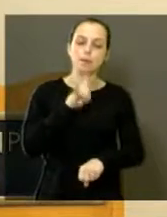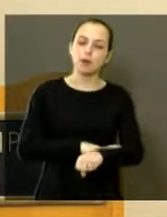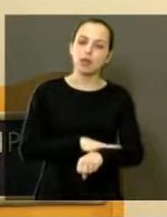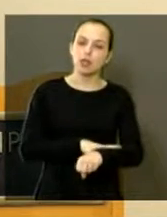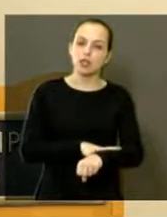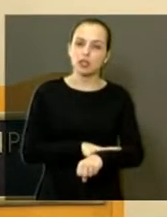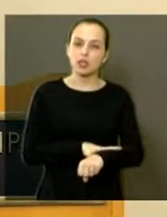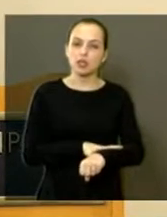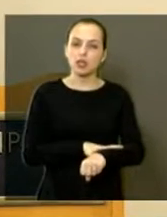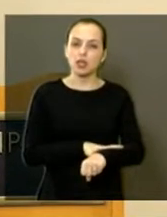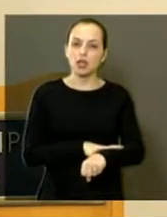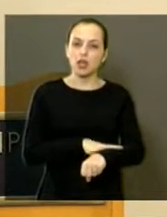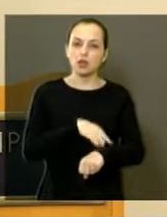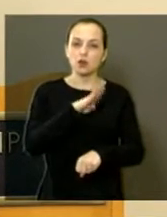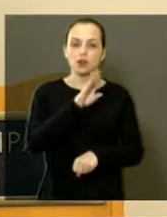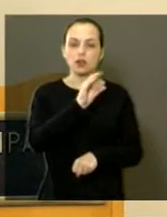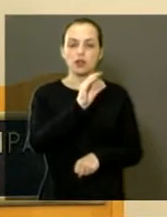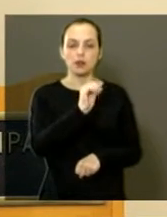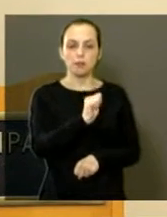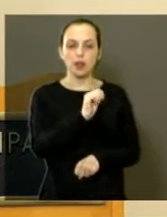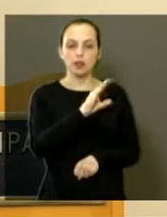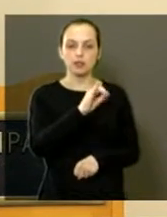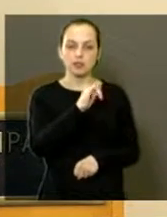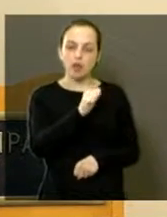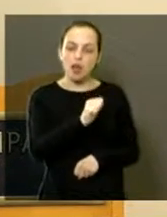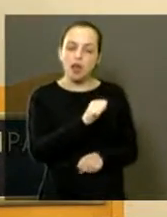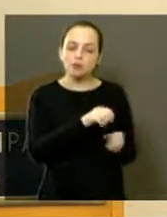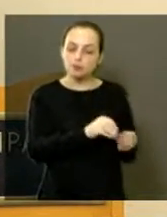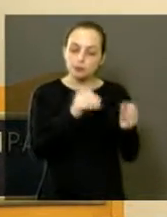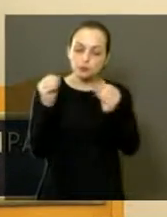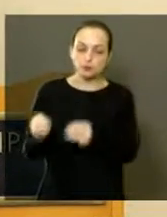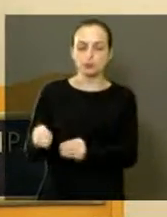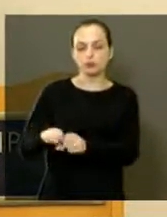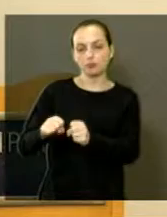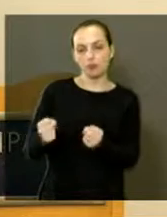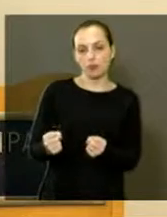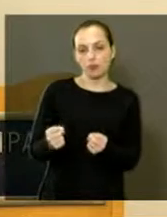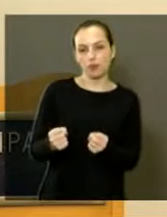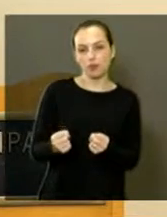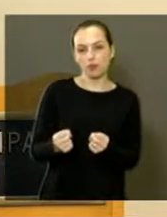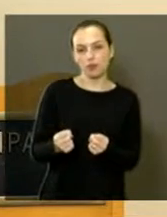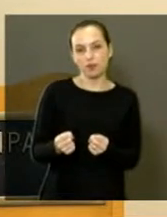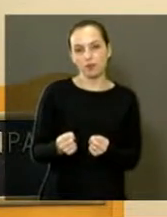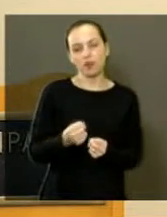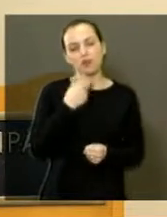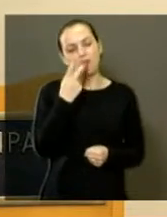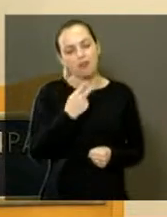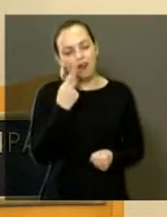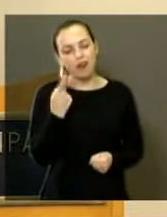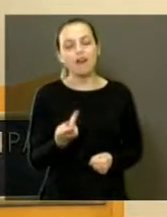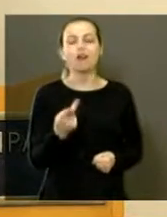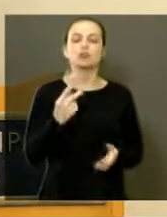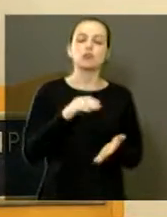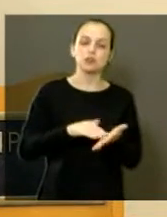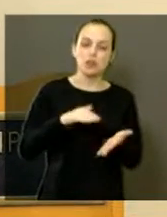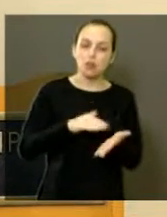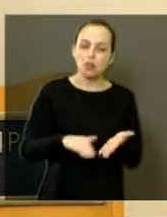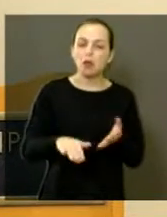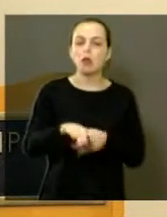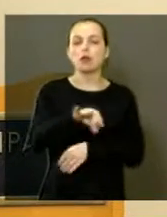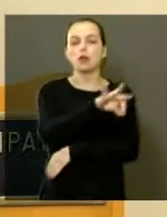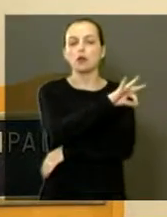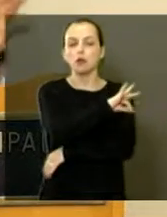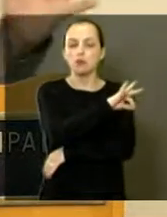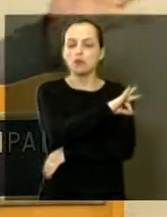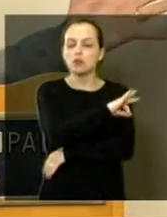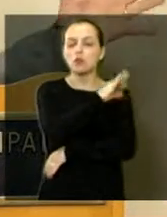a bacia foi arrancada, quebrada. Então, não é crítica ao secretário, ao prefeito.